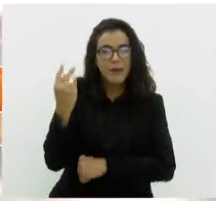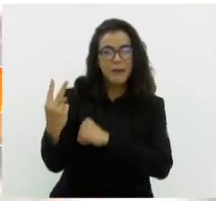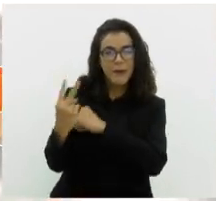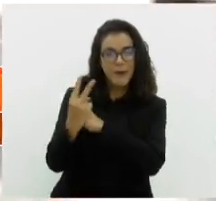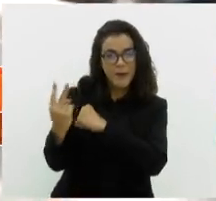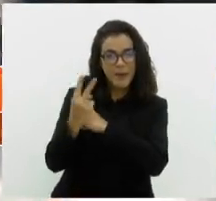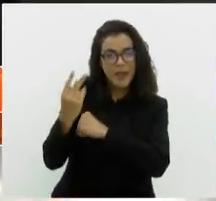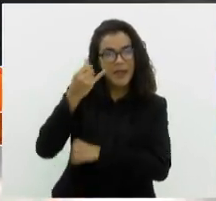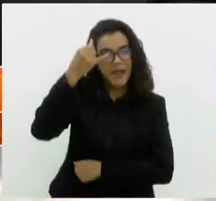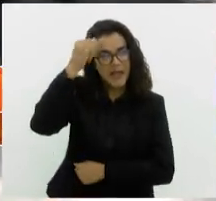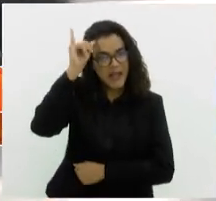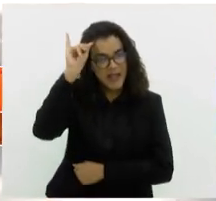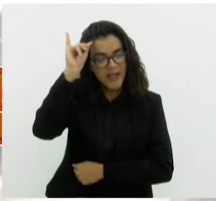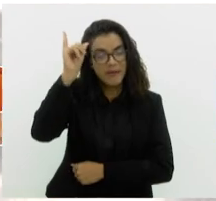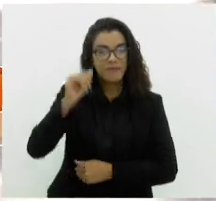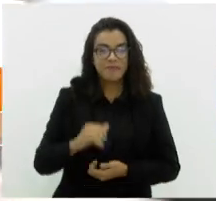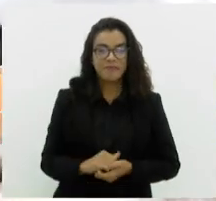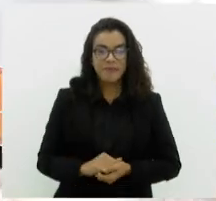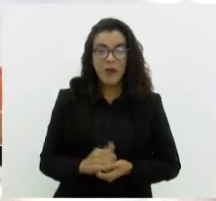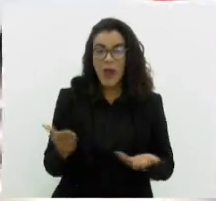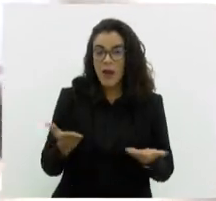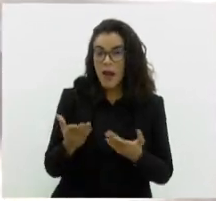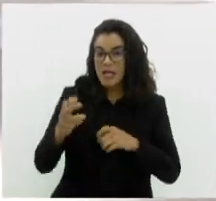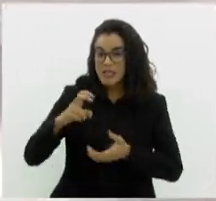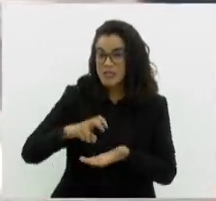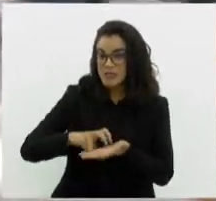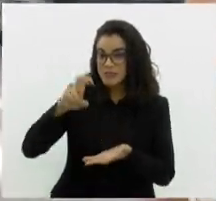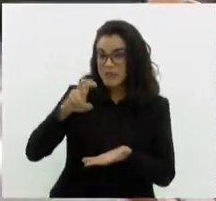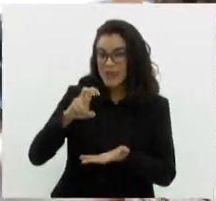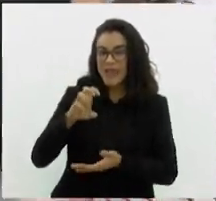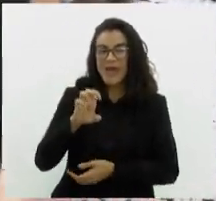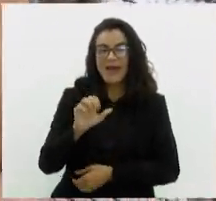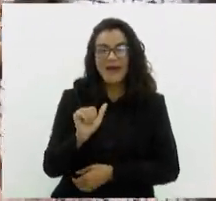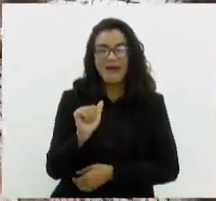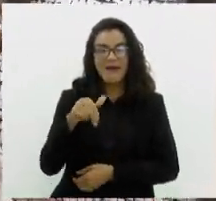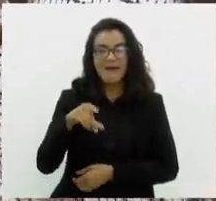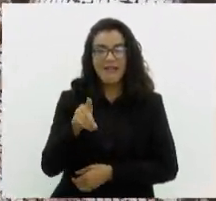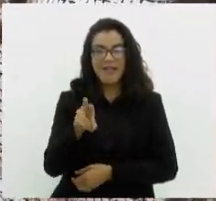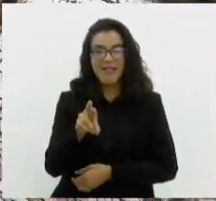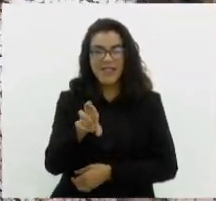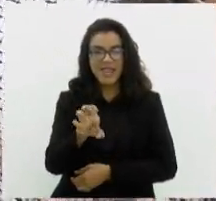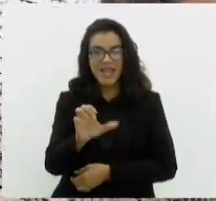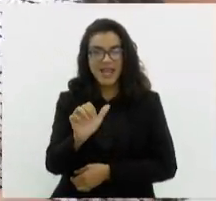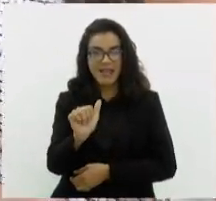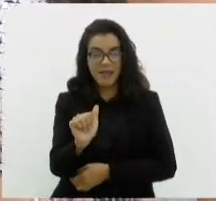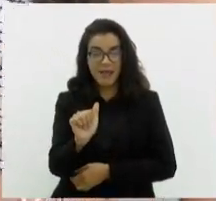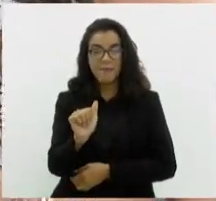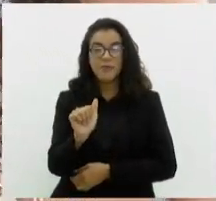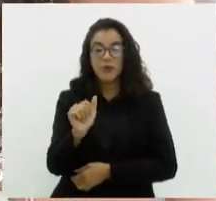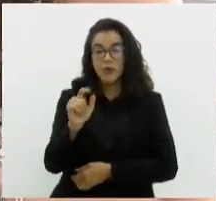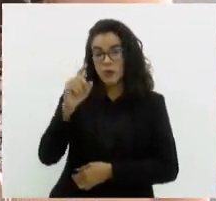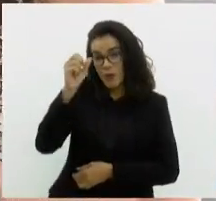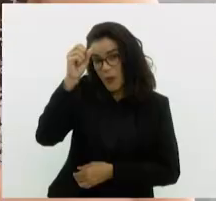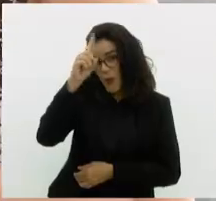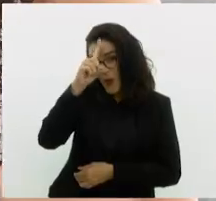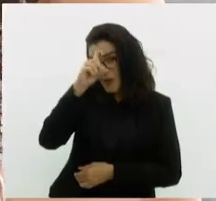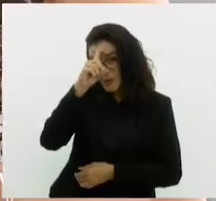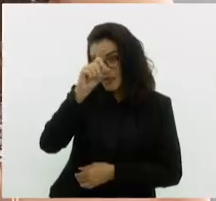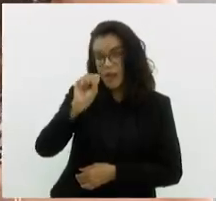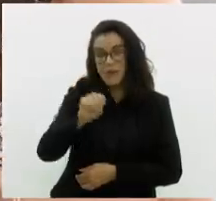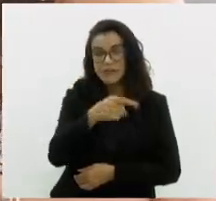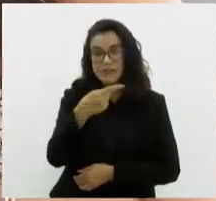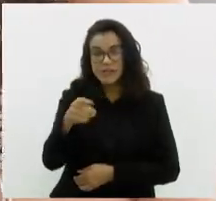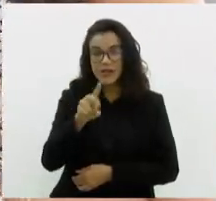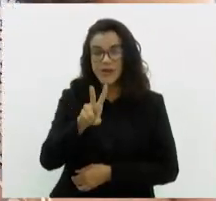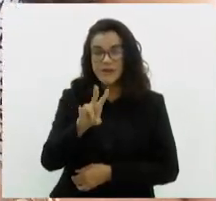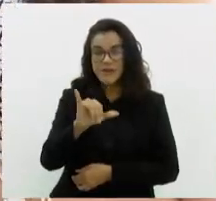prevenir também. Nós conversamos aqui essa manhã com a Andréa Evangelista, que é hepatologista do Hospital São Vicente de Paulo, que vai tirar algumas dúvidas a